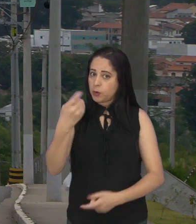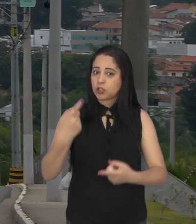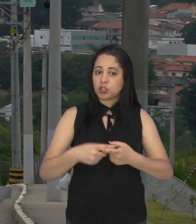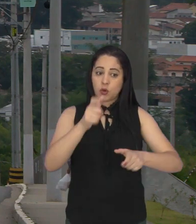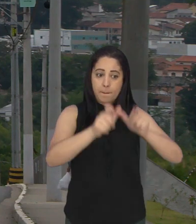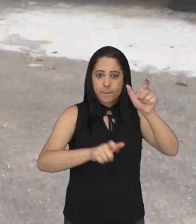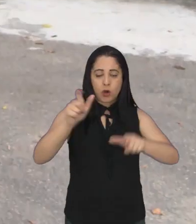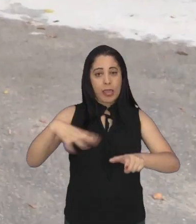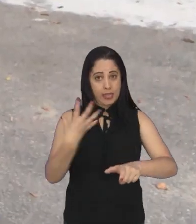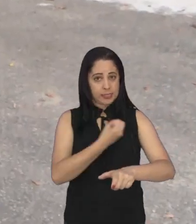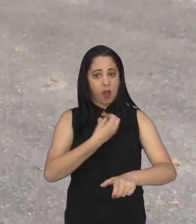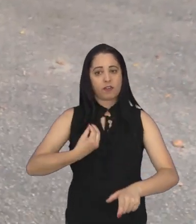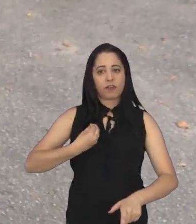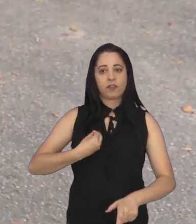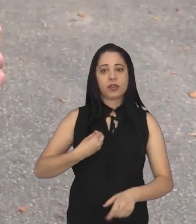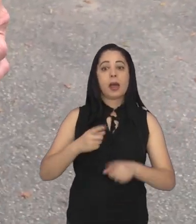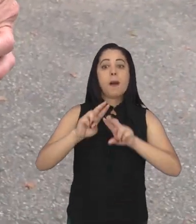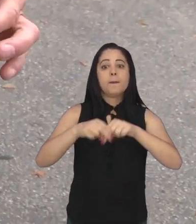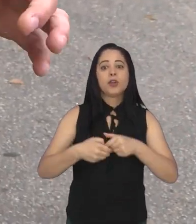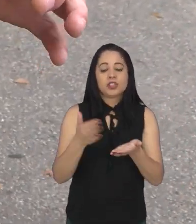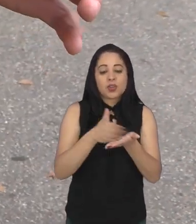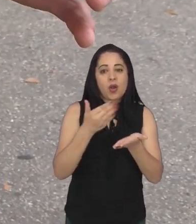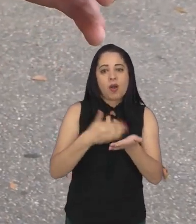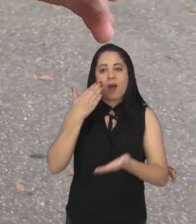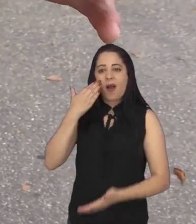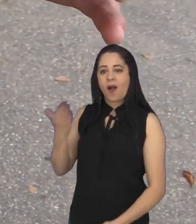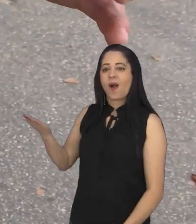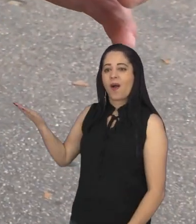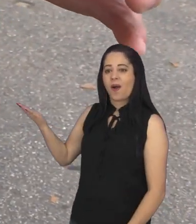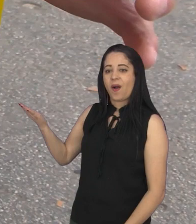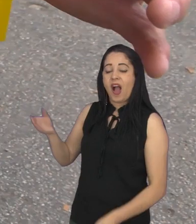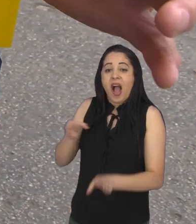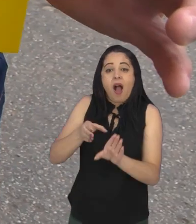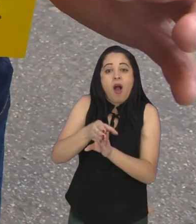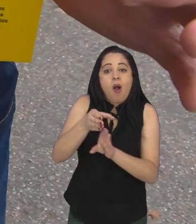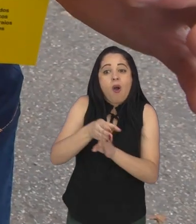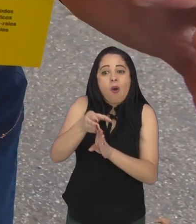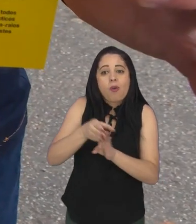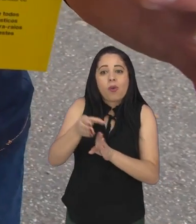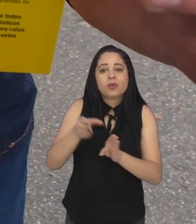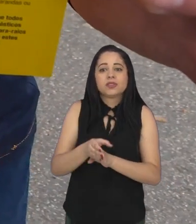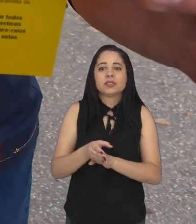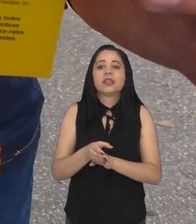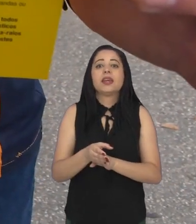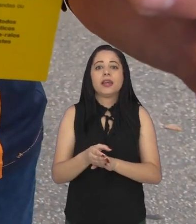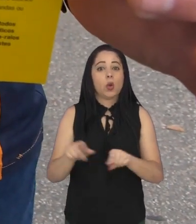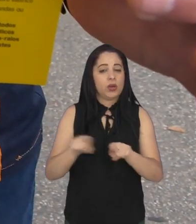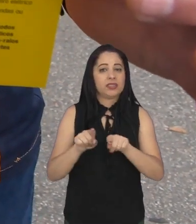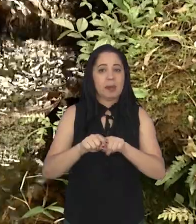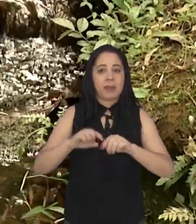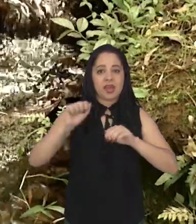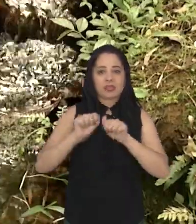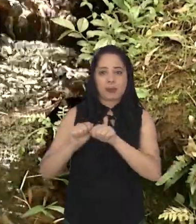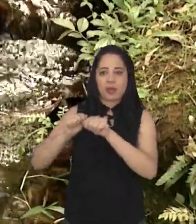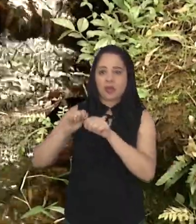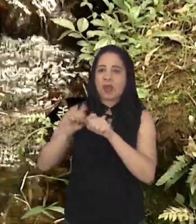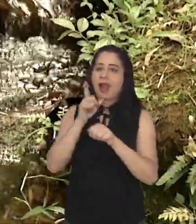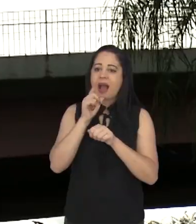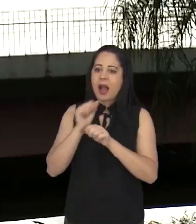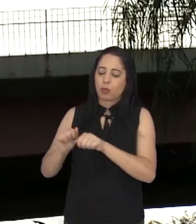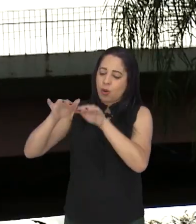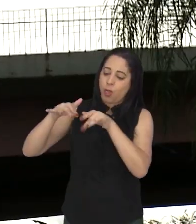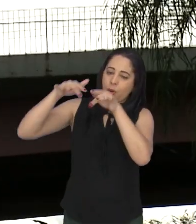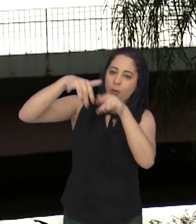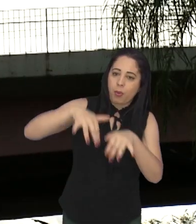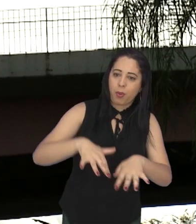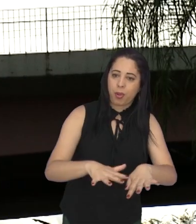vidas, tanto é que a Defesa Civil criou uma cartilha com orientações não só aqui na cidade, mas para cuidados em cachoeiras e